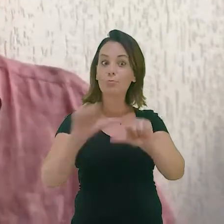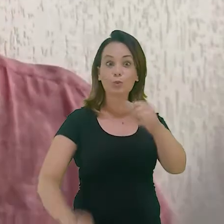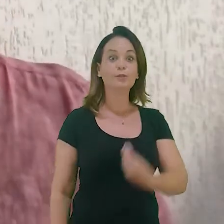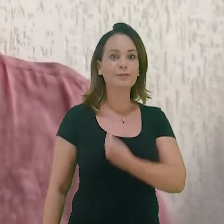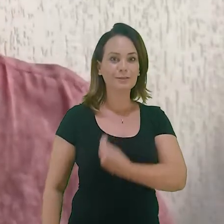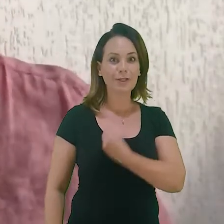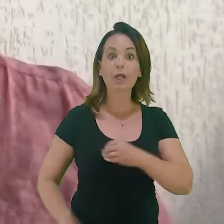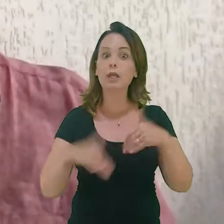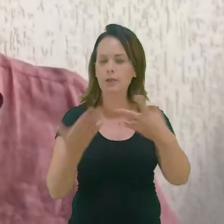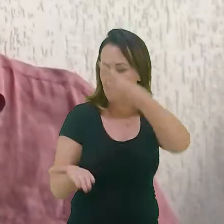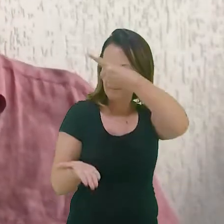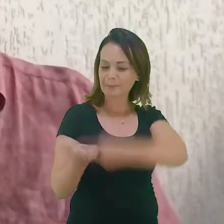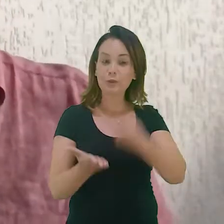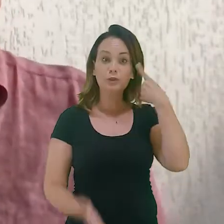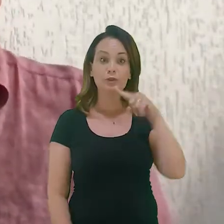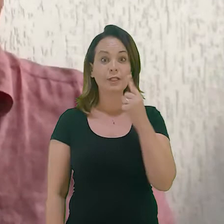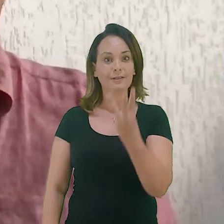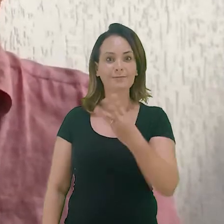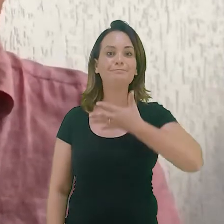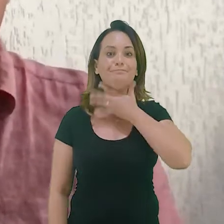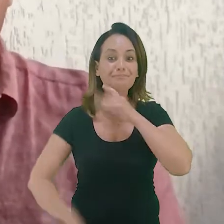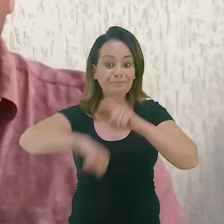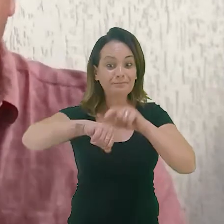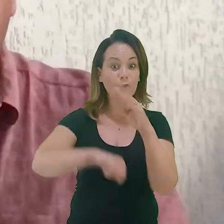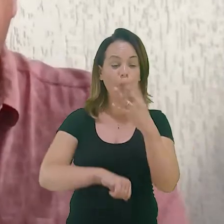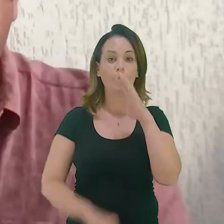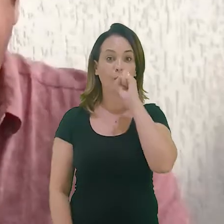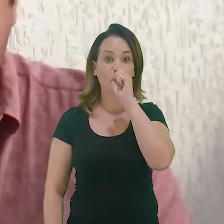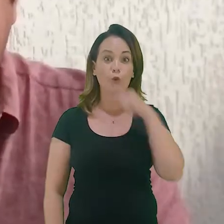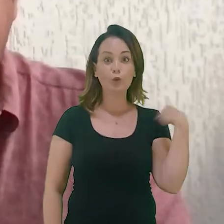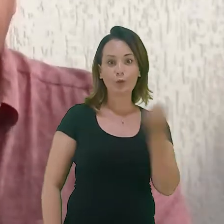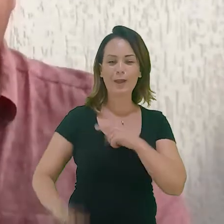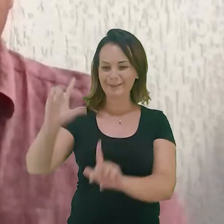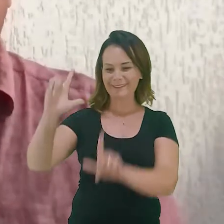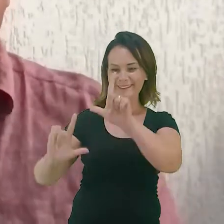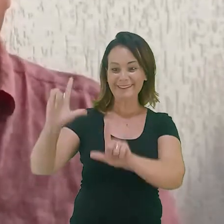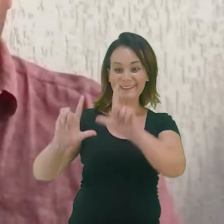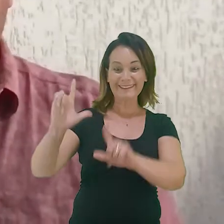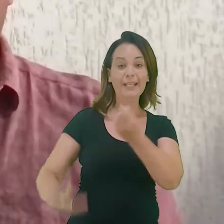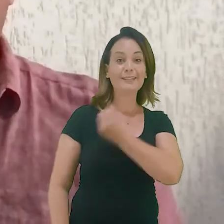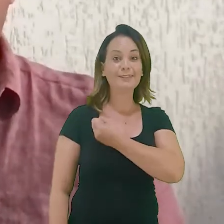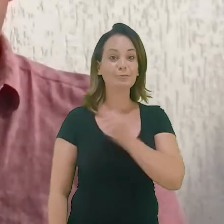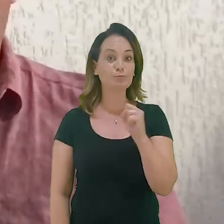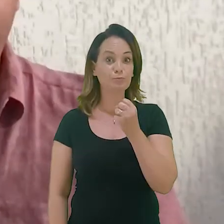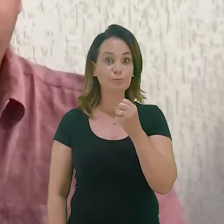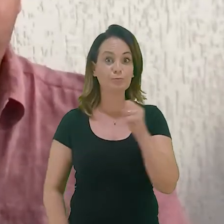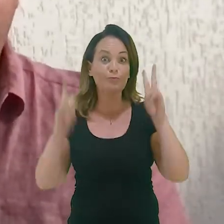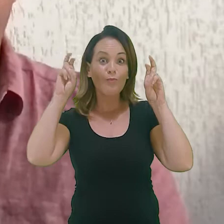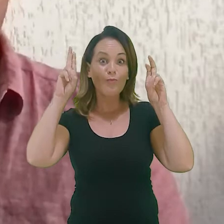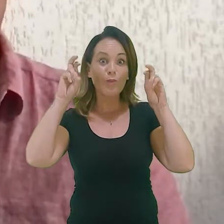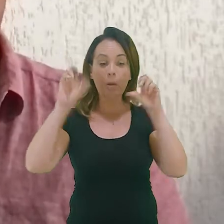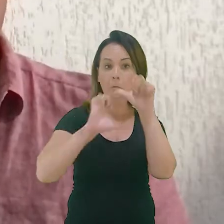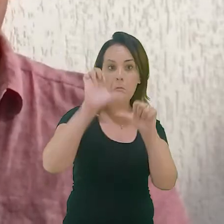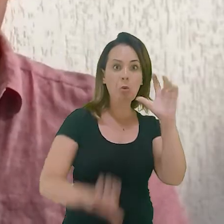Então, coloca na sua agenda, 13 de março, às 16 horas do sábado, o nosso programa número 8,